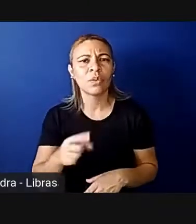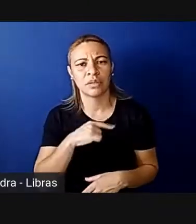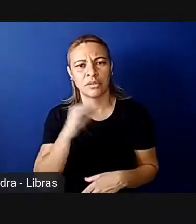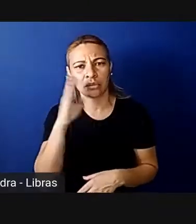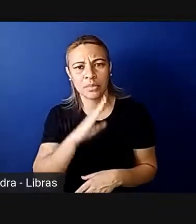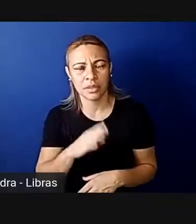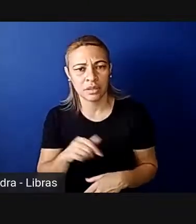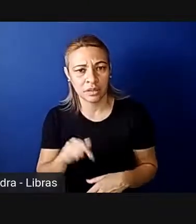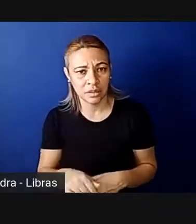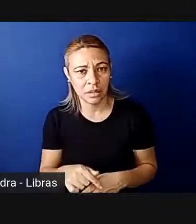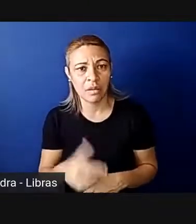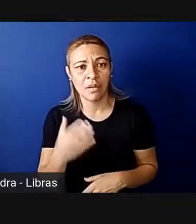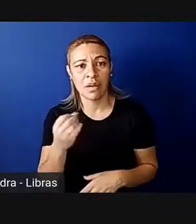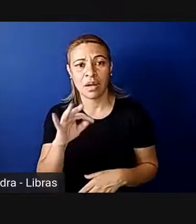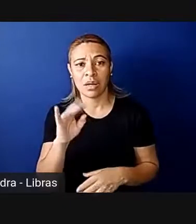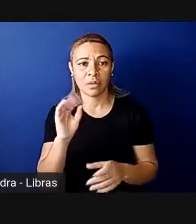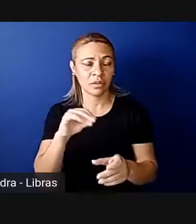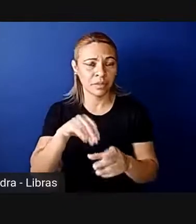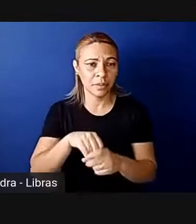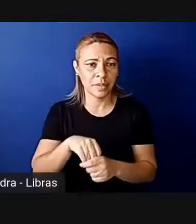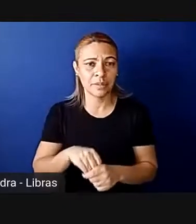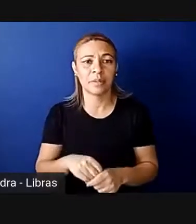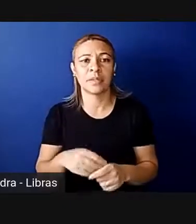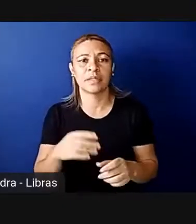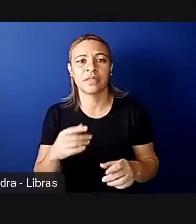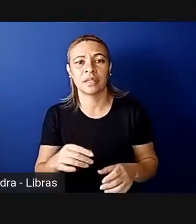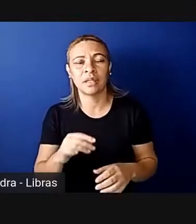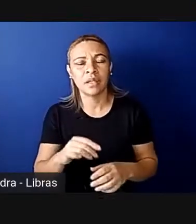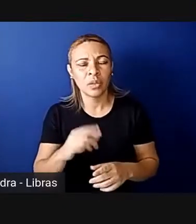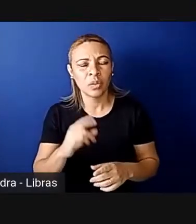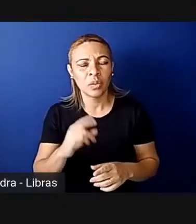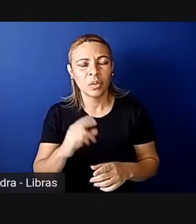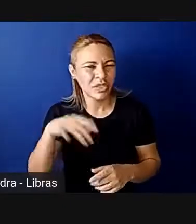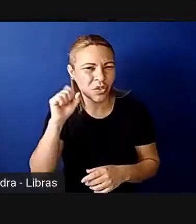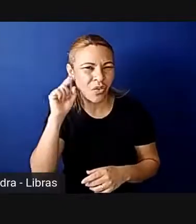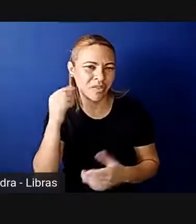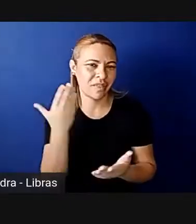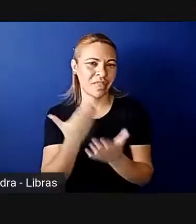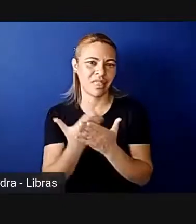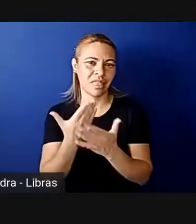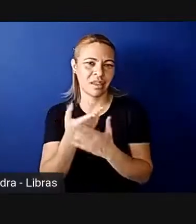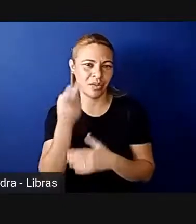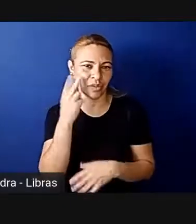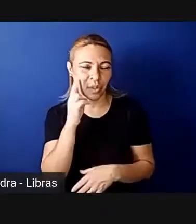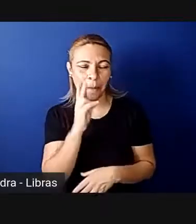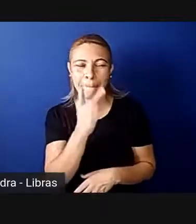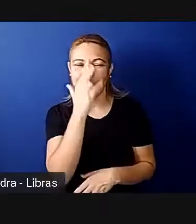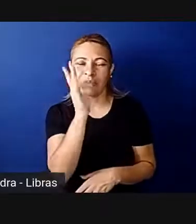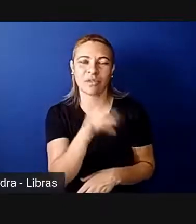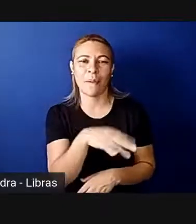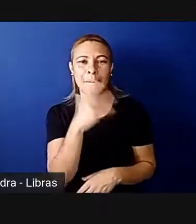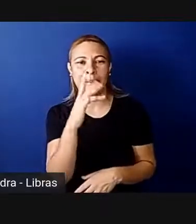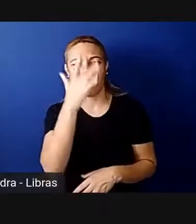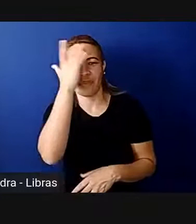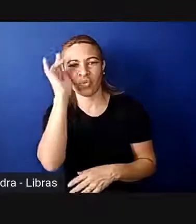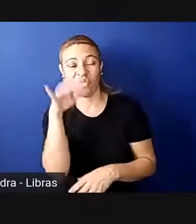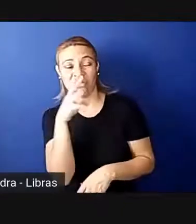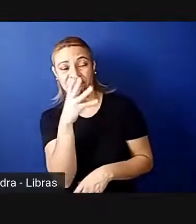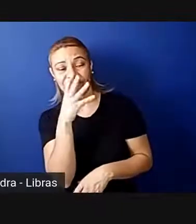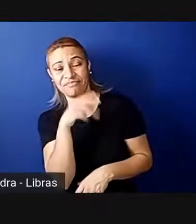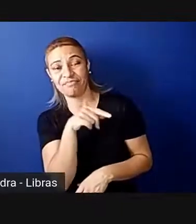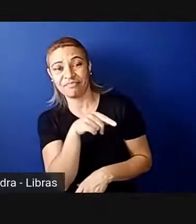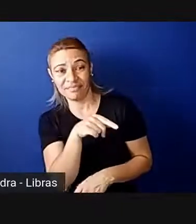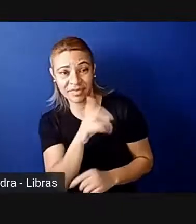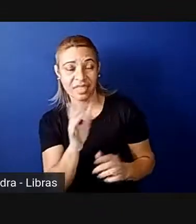cotas foram implementadas naquilo que a gente escuta na aula de história que é para inglês ver. A gente implementou no momento sim,